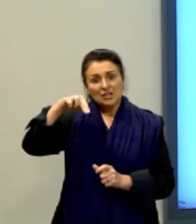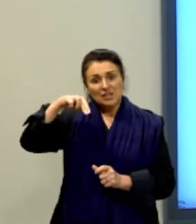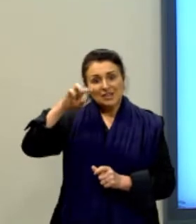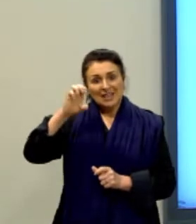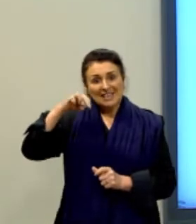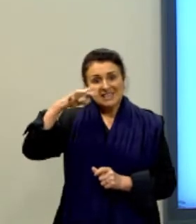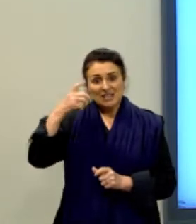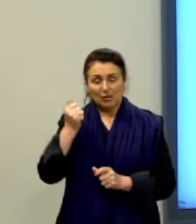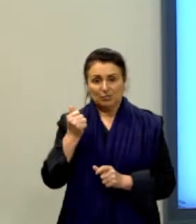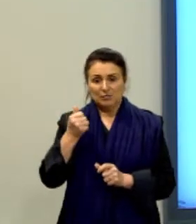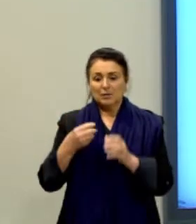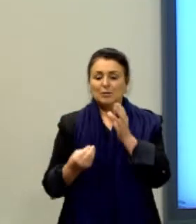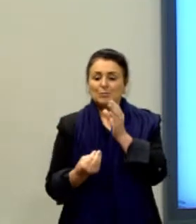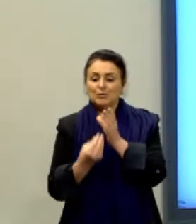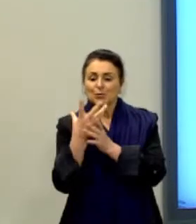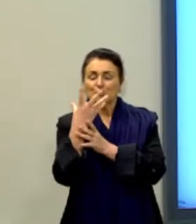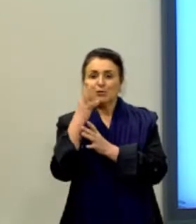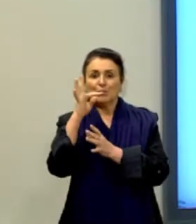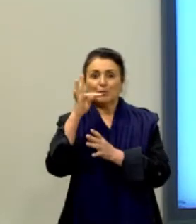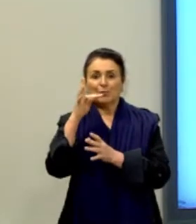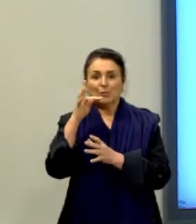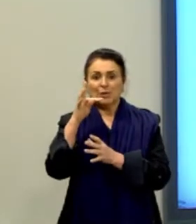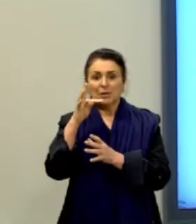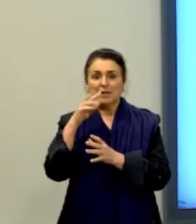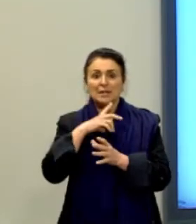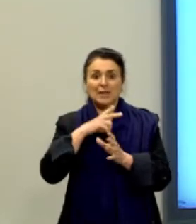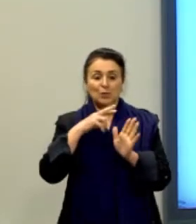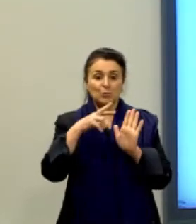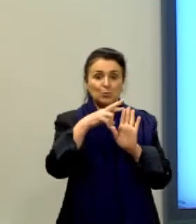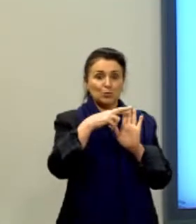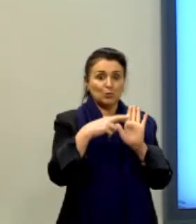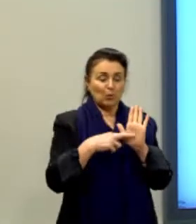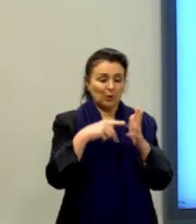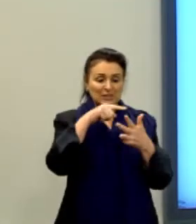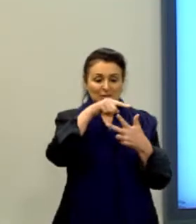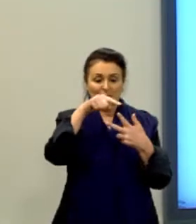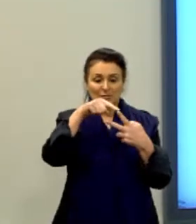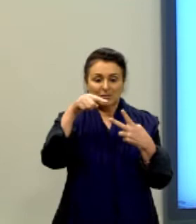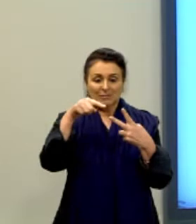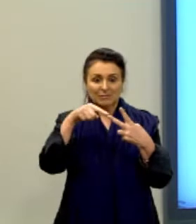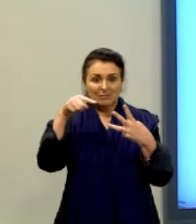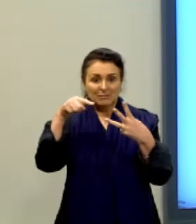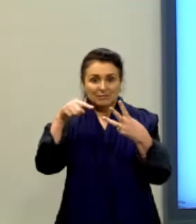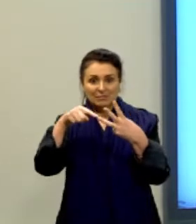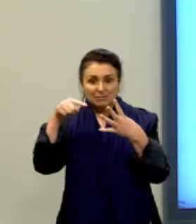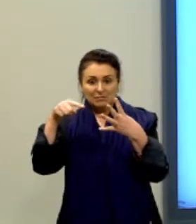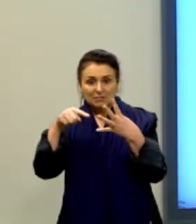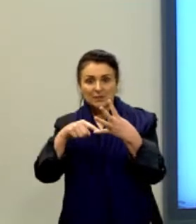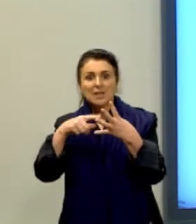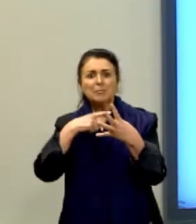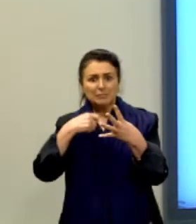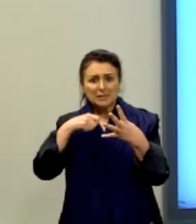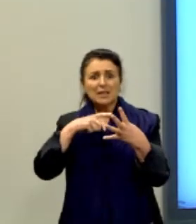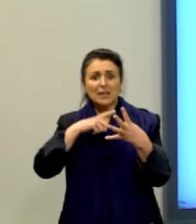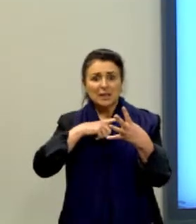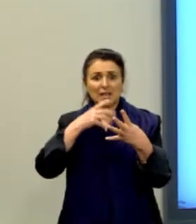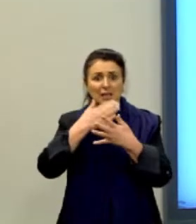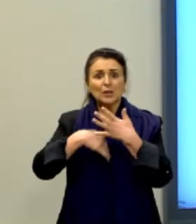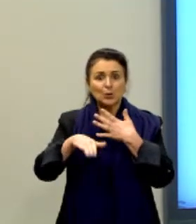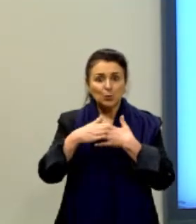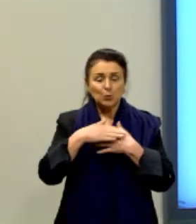é quando o repertório, ele é pertinente, ele é legítimo, né? E é quando, na verdade, o